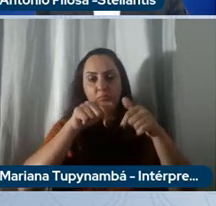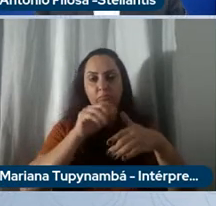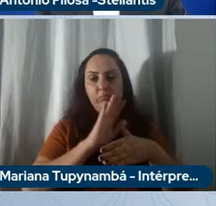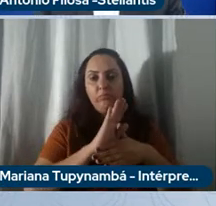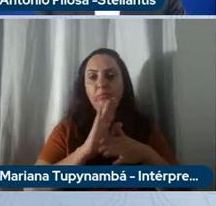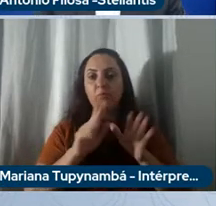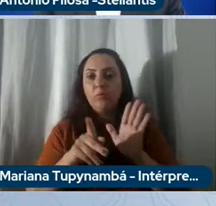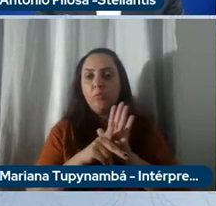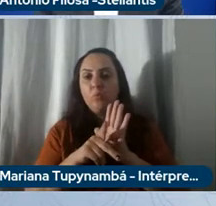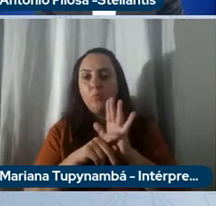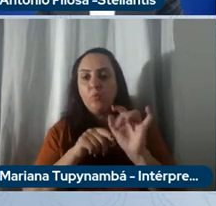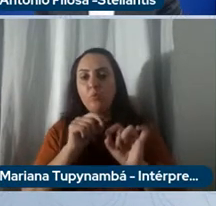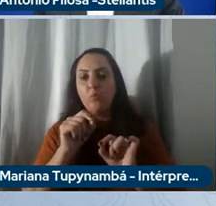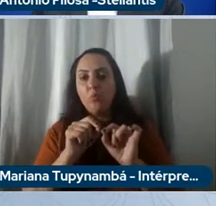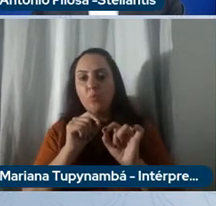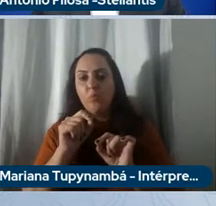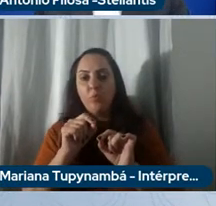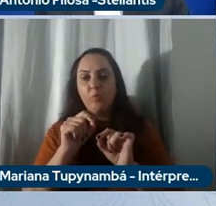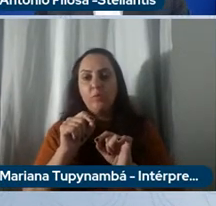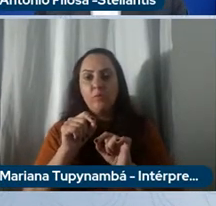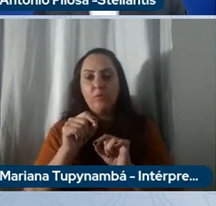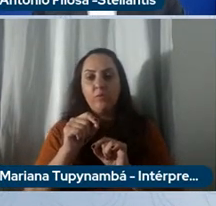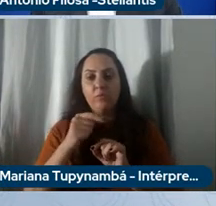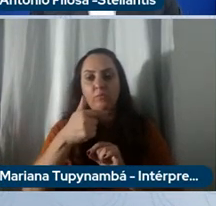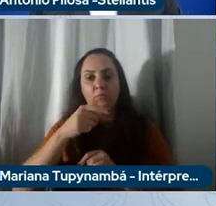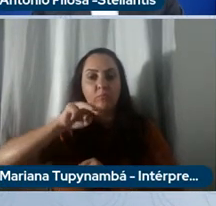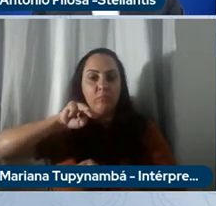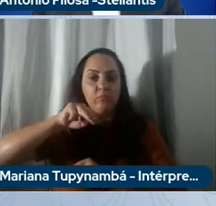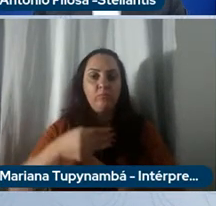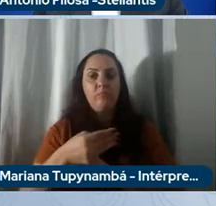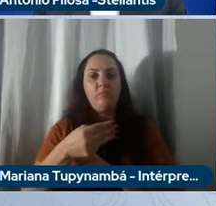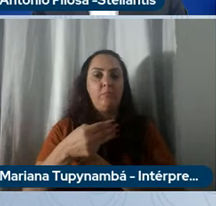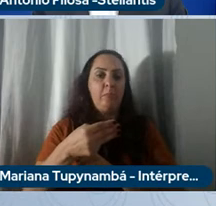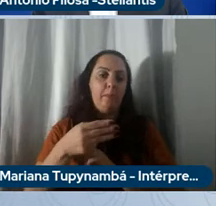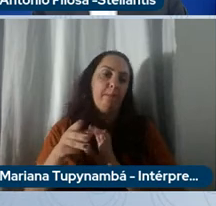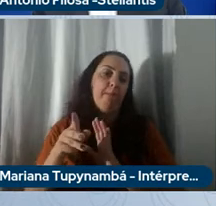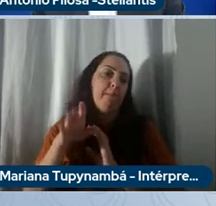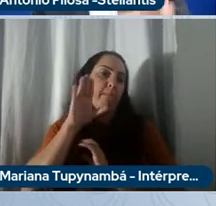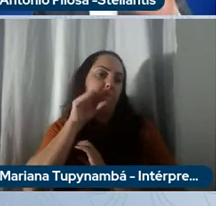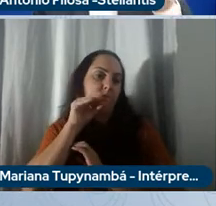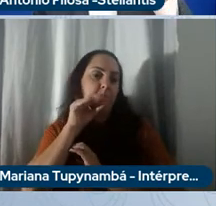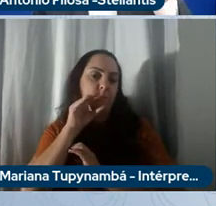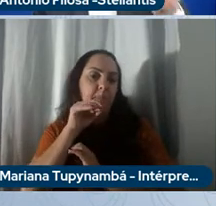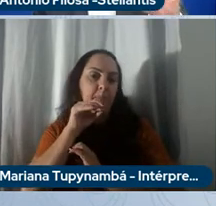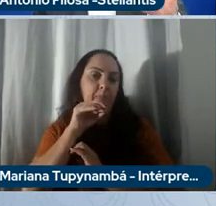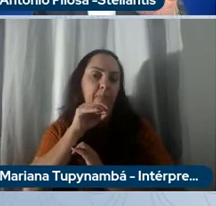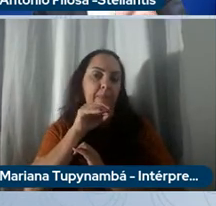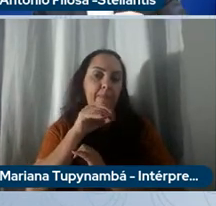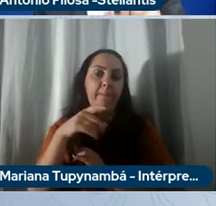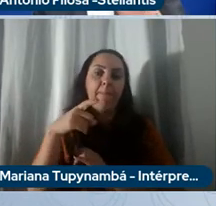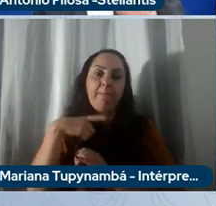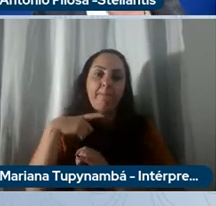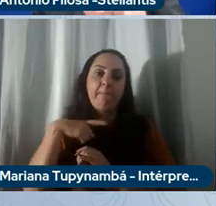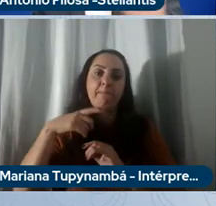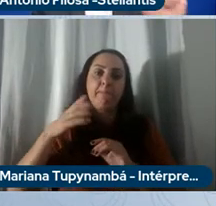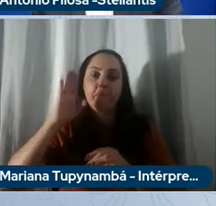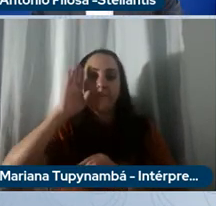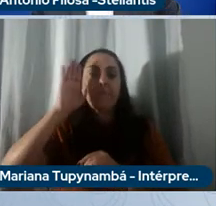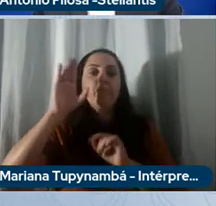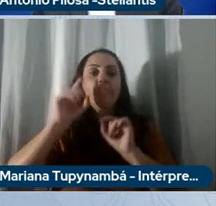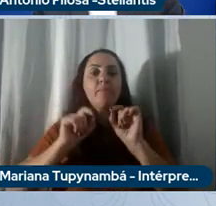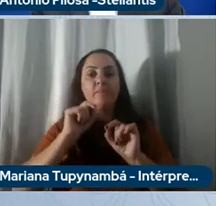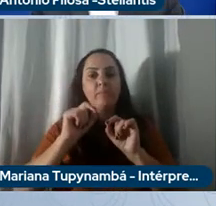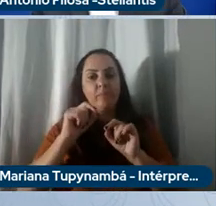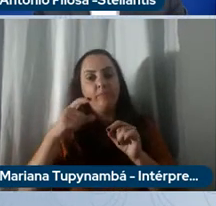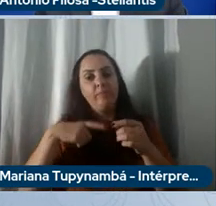mil entre engenheiros e car designers, designers automotivos, como falei, esse é centro principal, mas temos outros